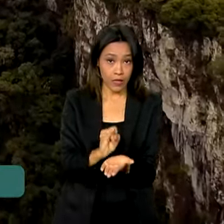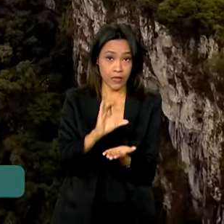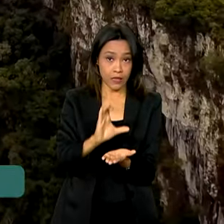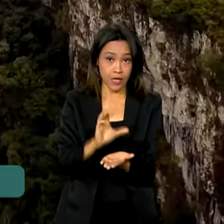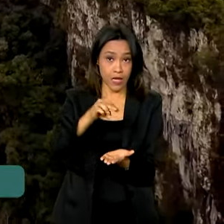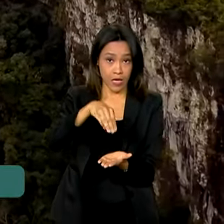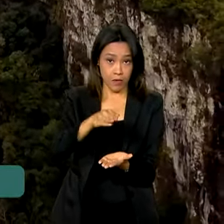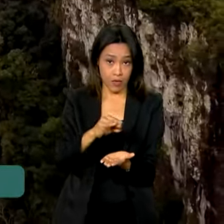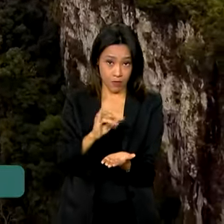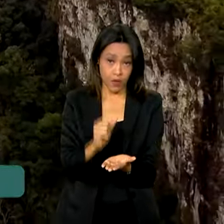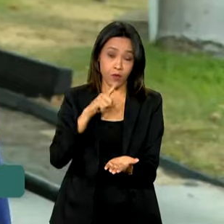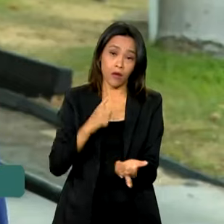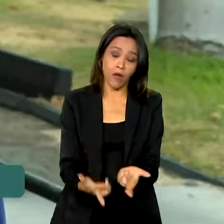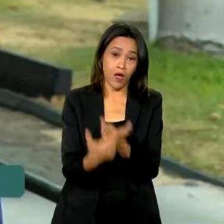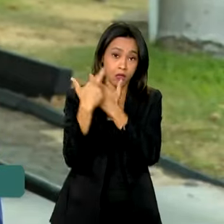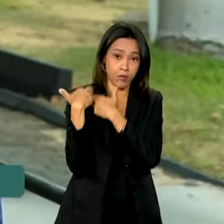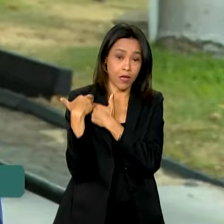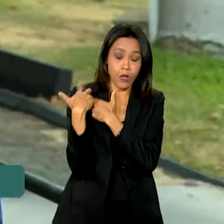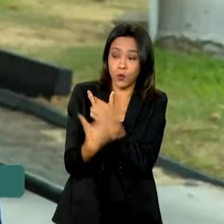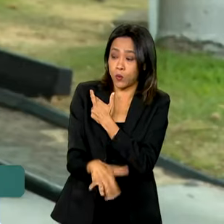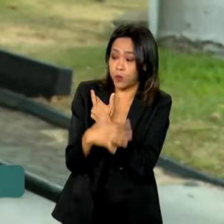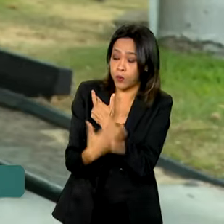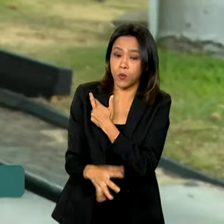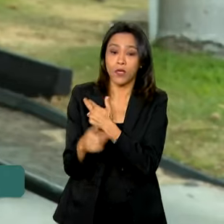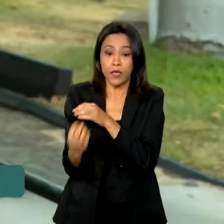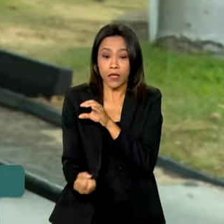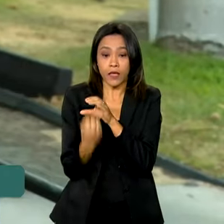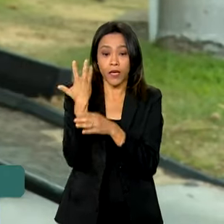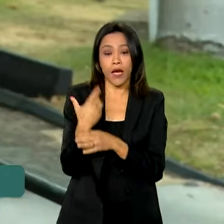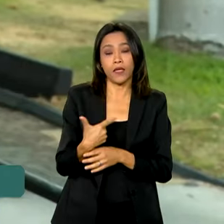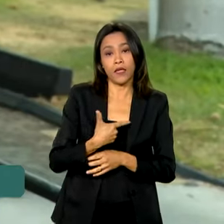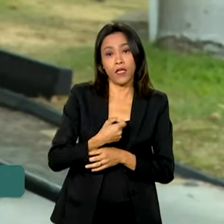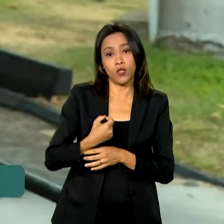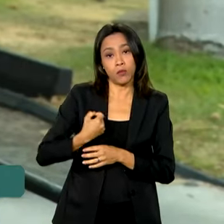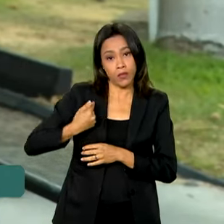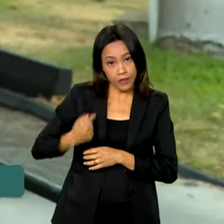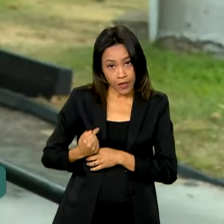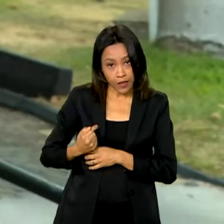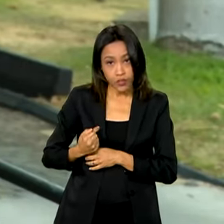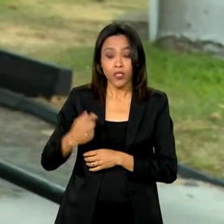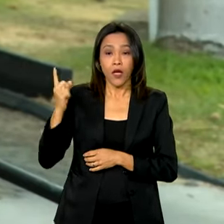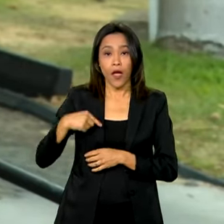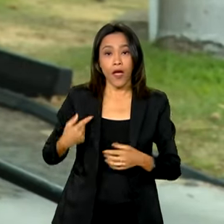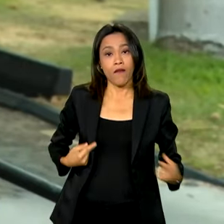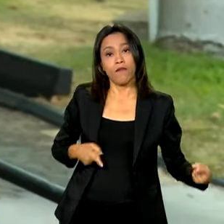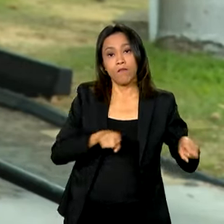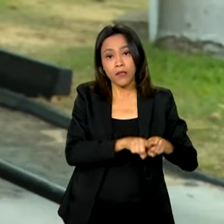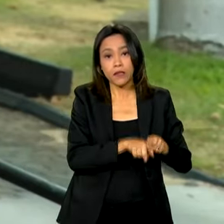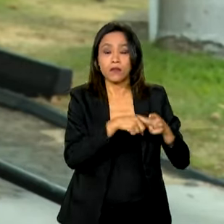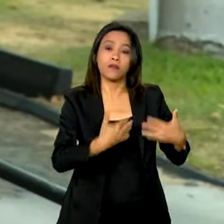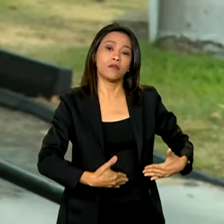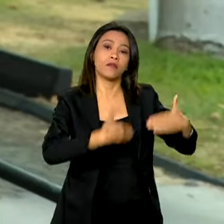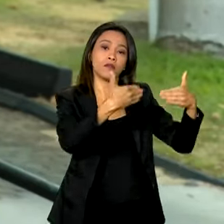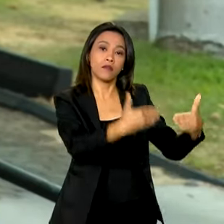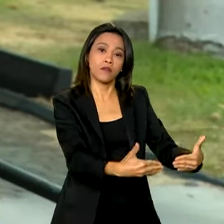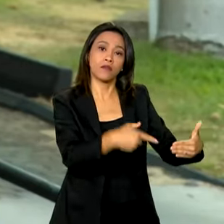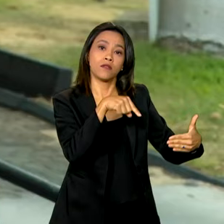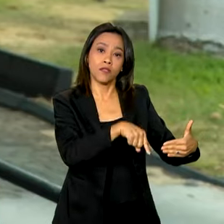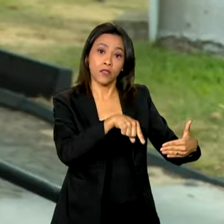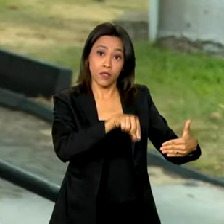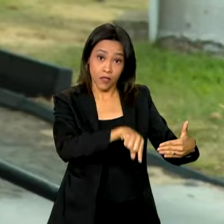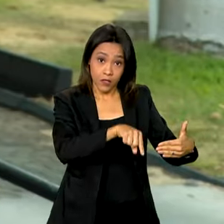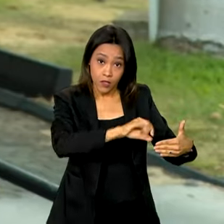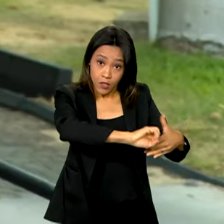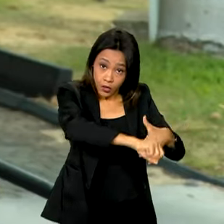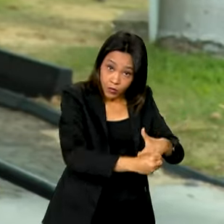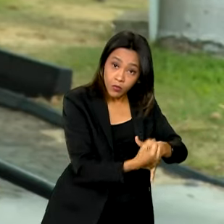gigantesca. Criado em 2007, o ICMBio é vinculado ao Ministério do Meio Ambiente e Mudança do